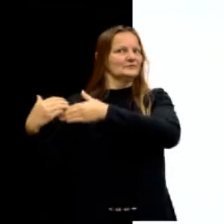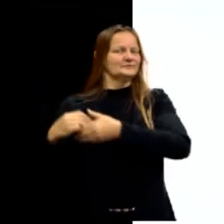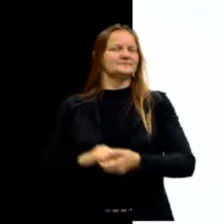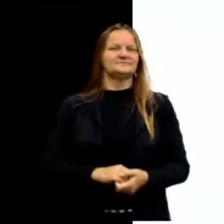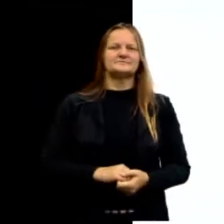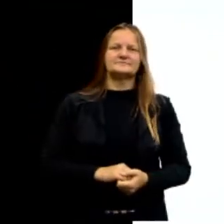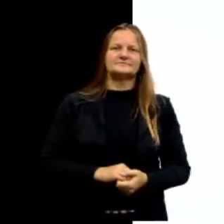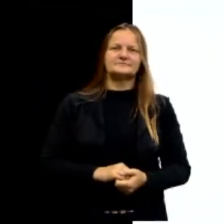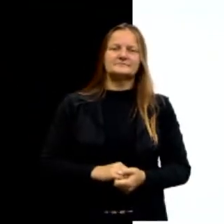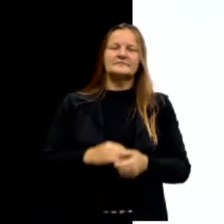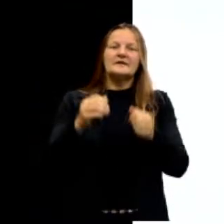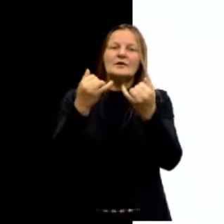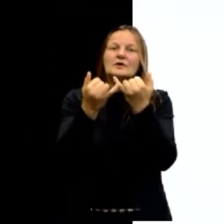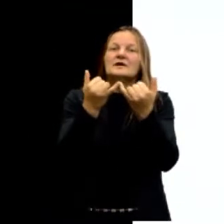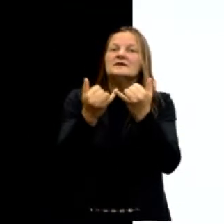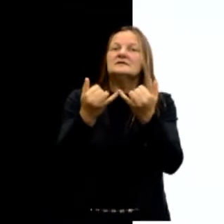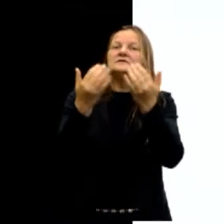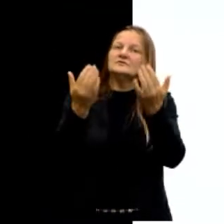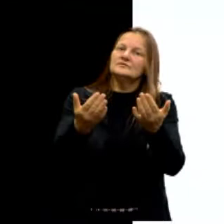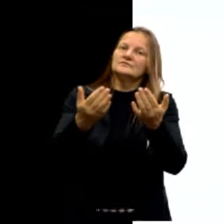E? Um exercício, claro.